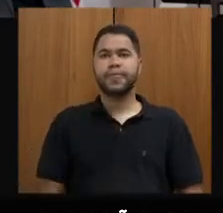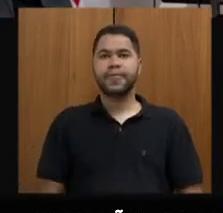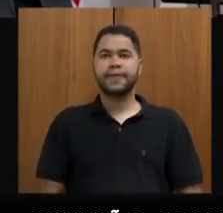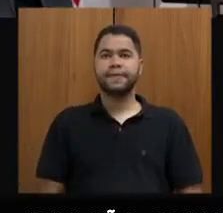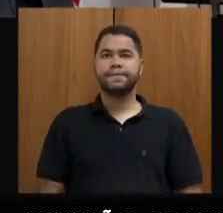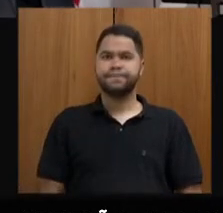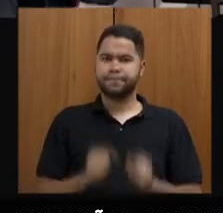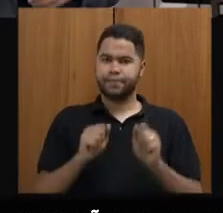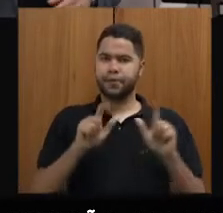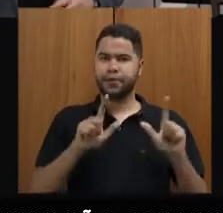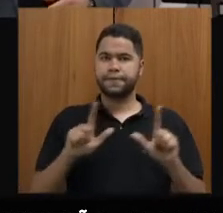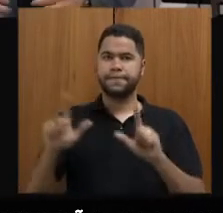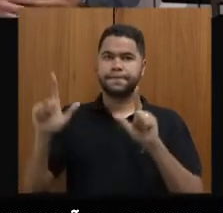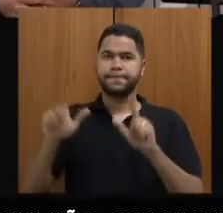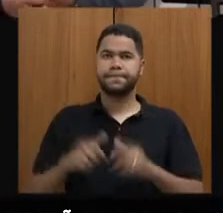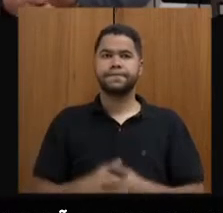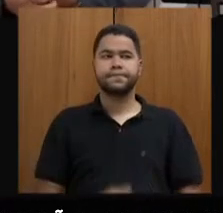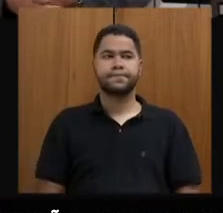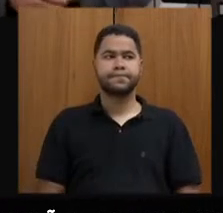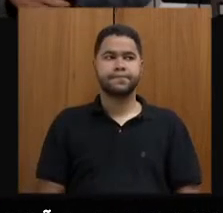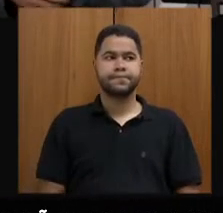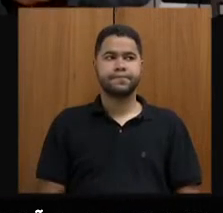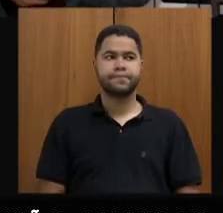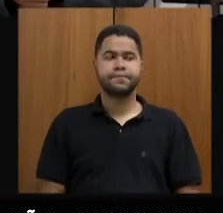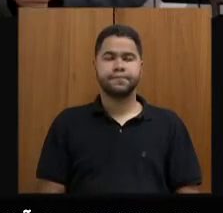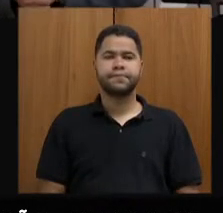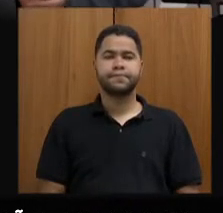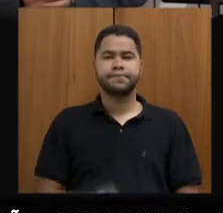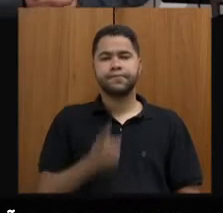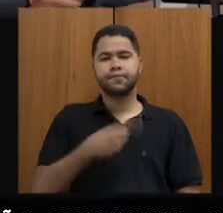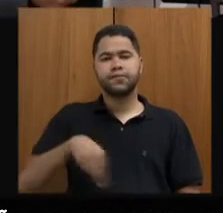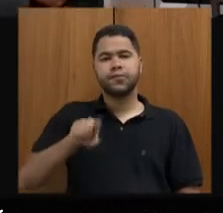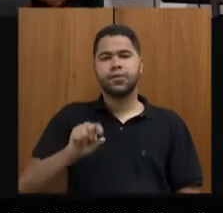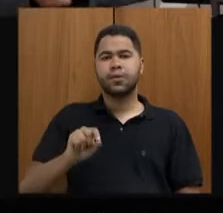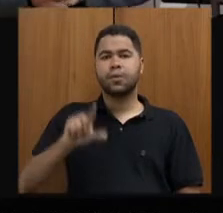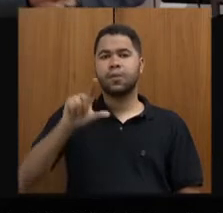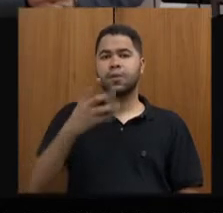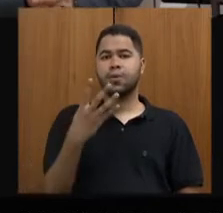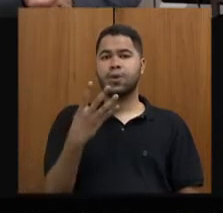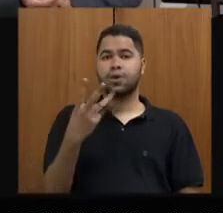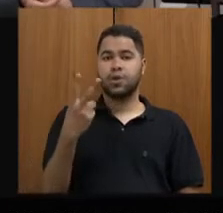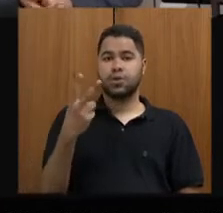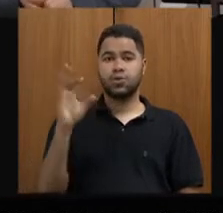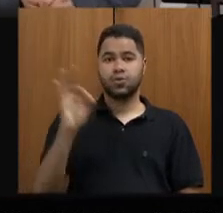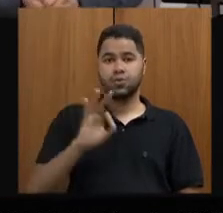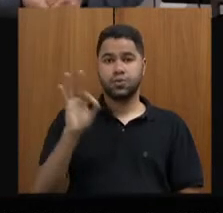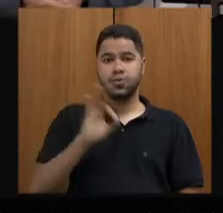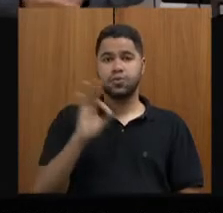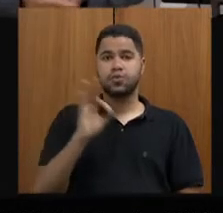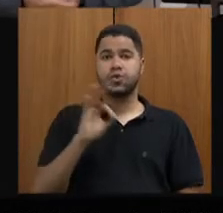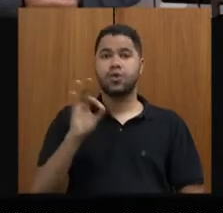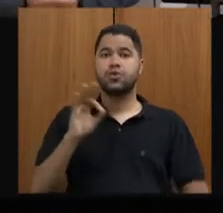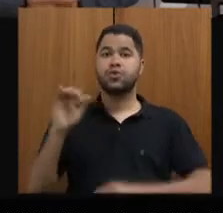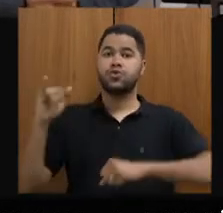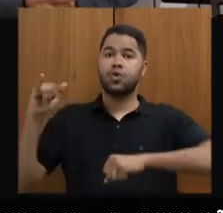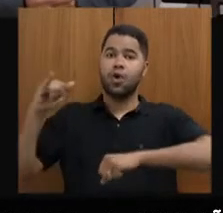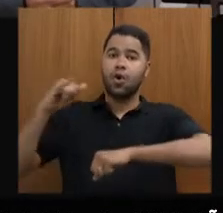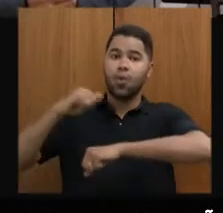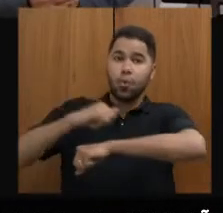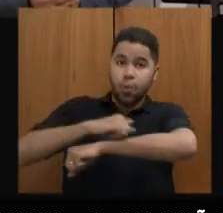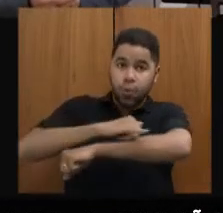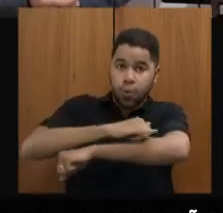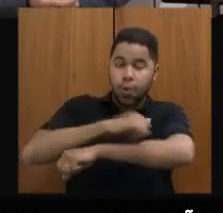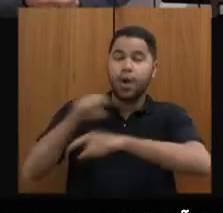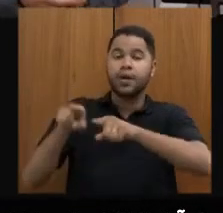Pode passar? Nós tivemos um aumento de 42% do aumento de pousas e decolagens, isso é muito